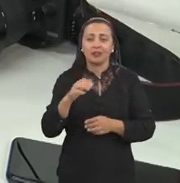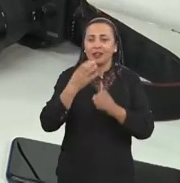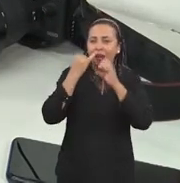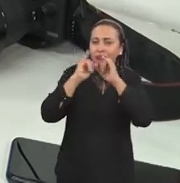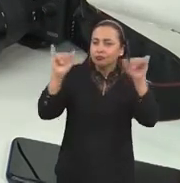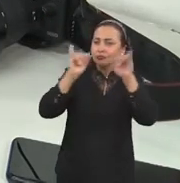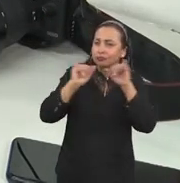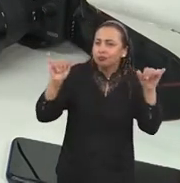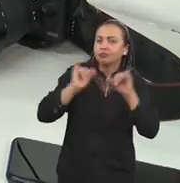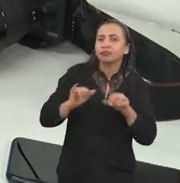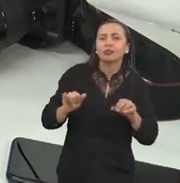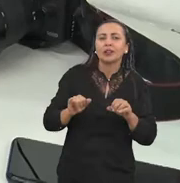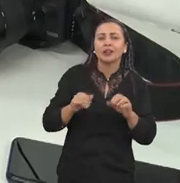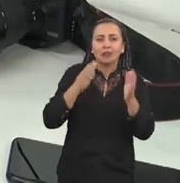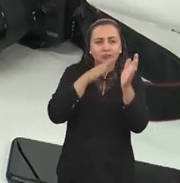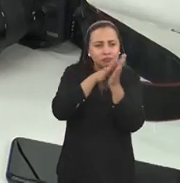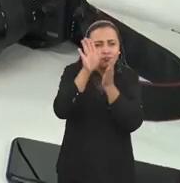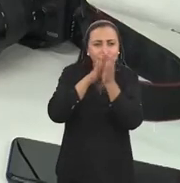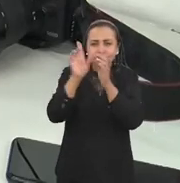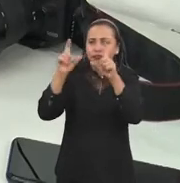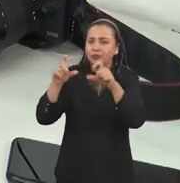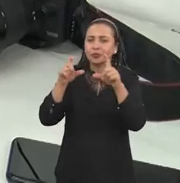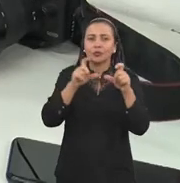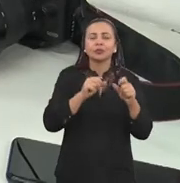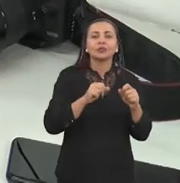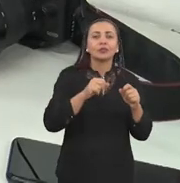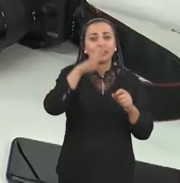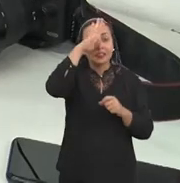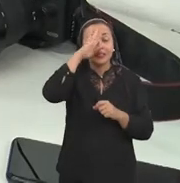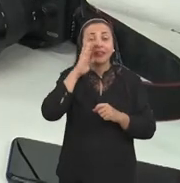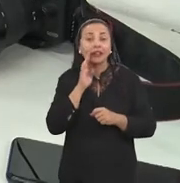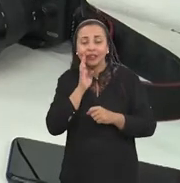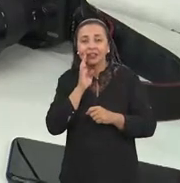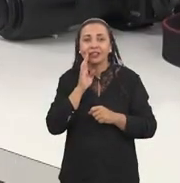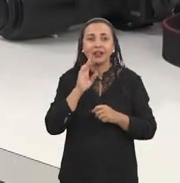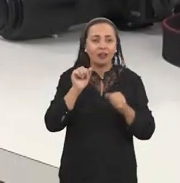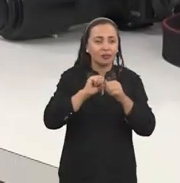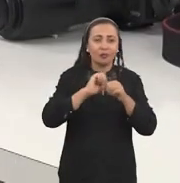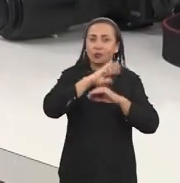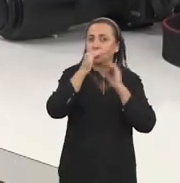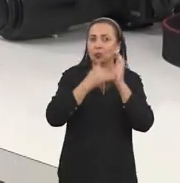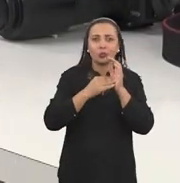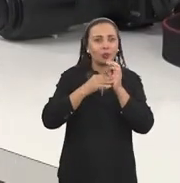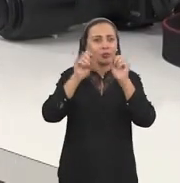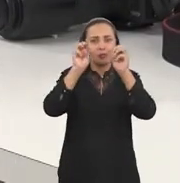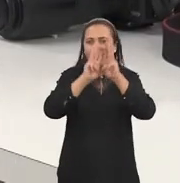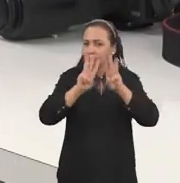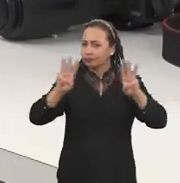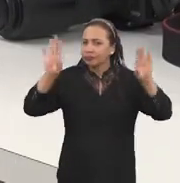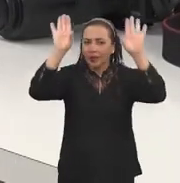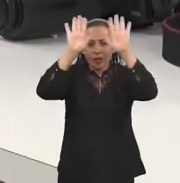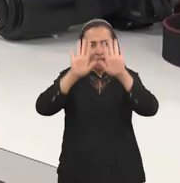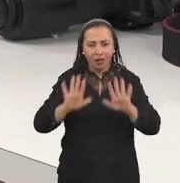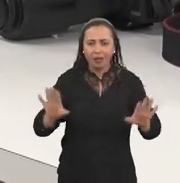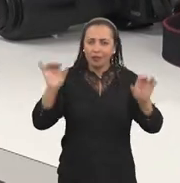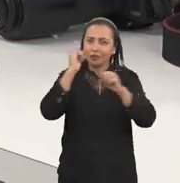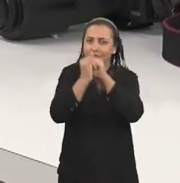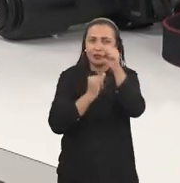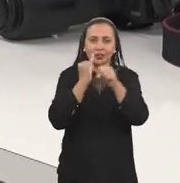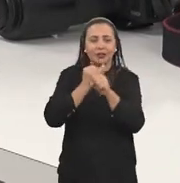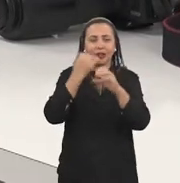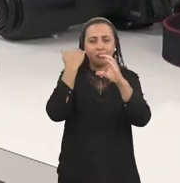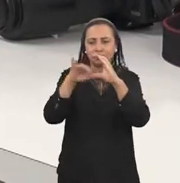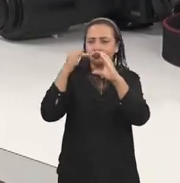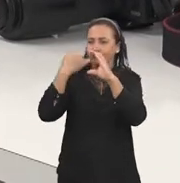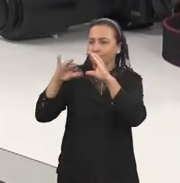eles compartilhavam esse site, esse esqueleto, de forma totalmente gratuita. Fiz todo o site e comecei a